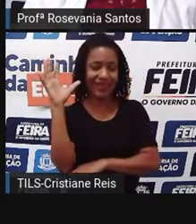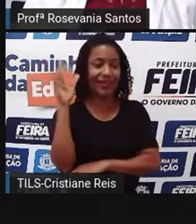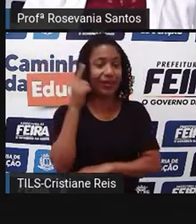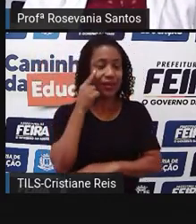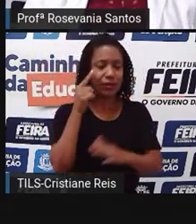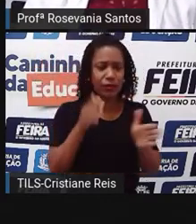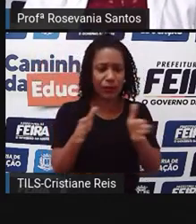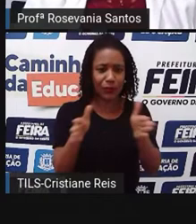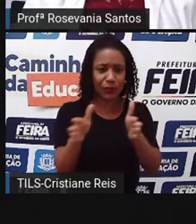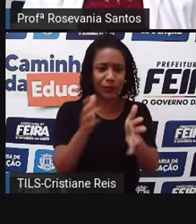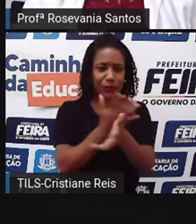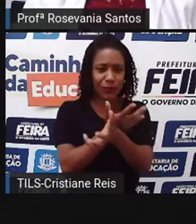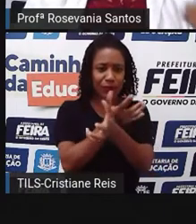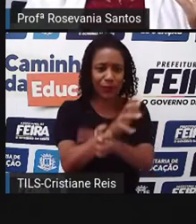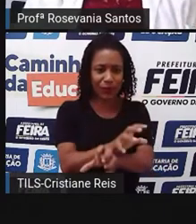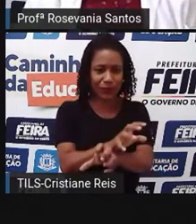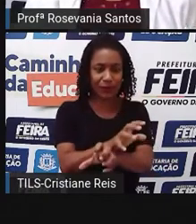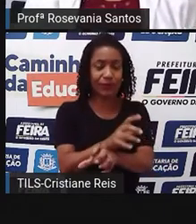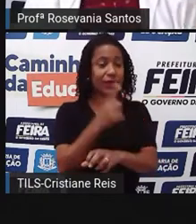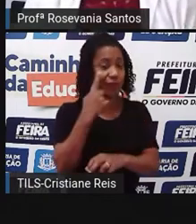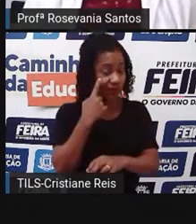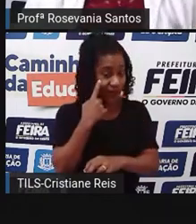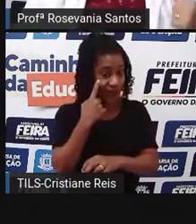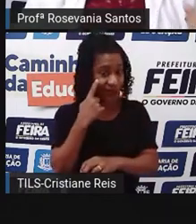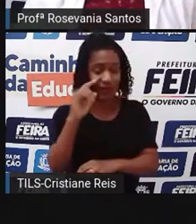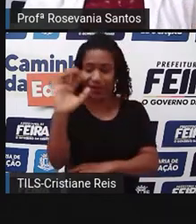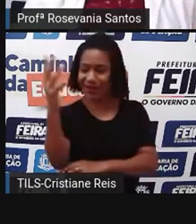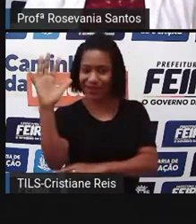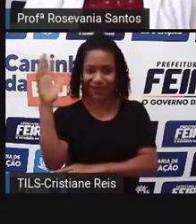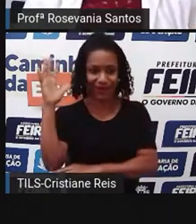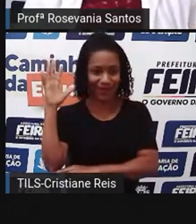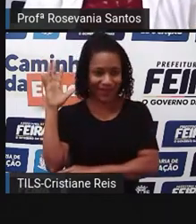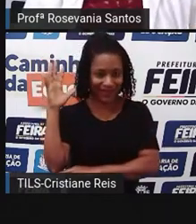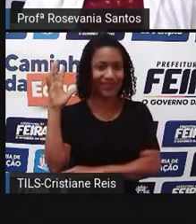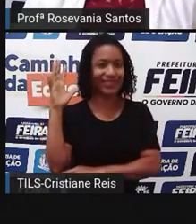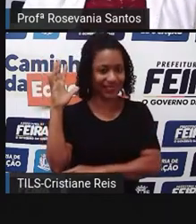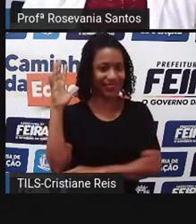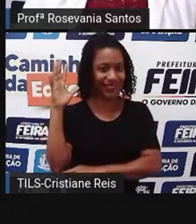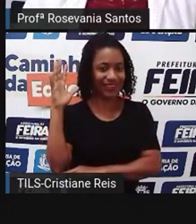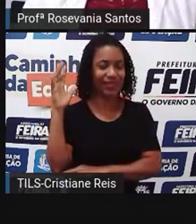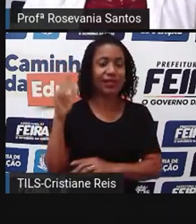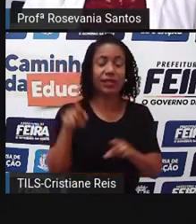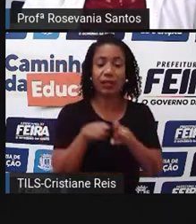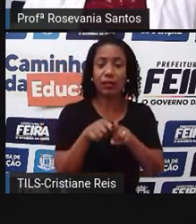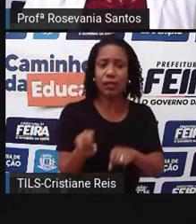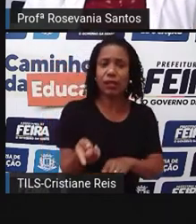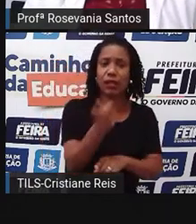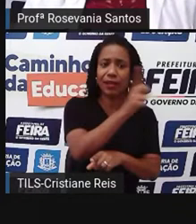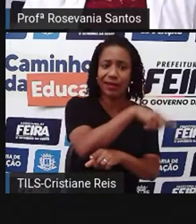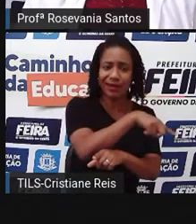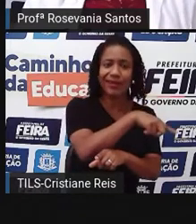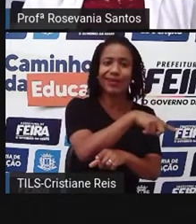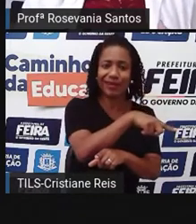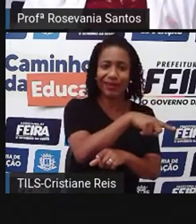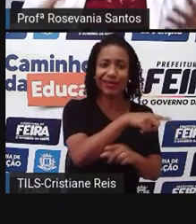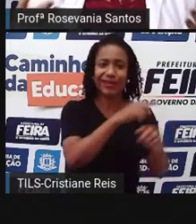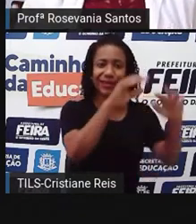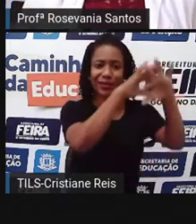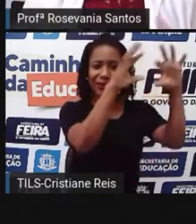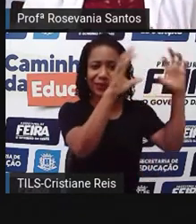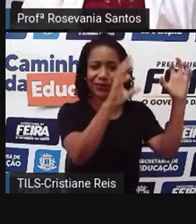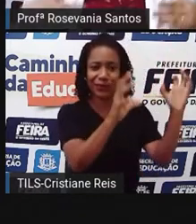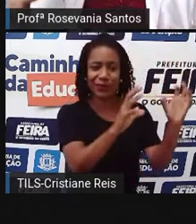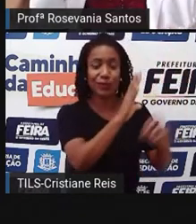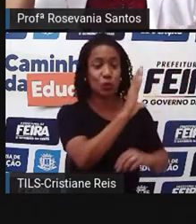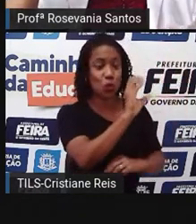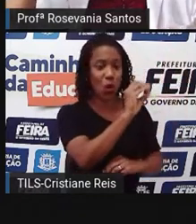nordeste, nós temos essa área de matas. A mata atlântica também nós encontramos no nordeste. E a gente ainda tem essa parte do